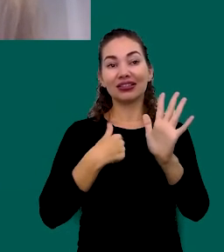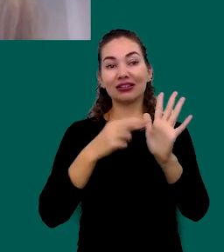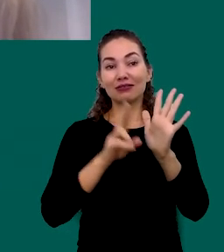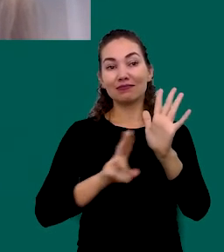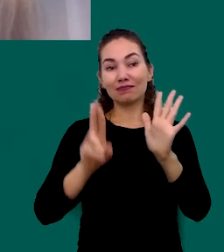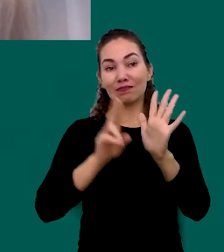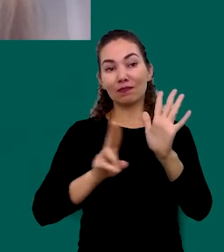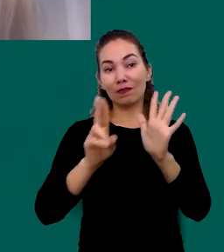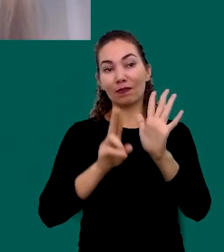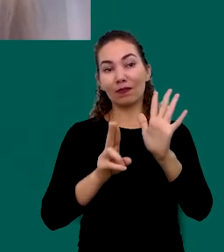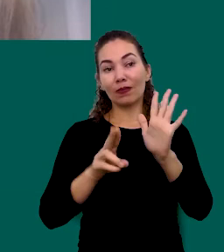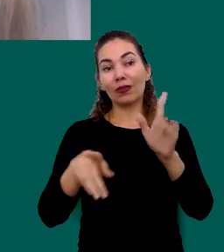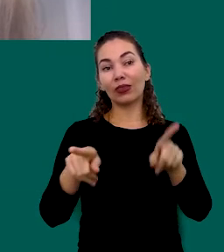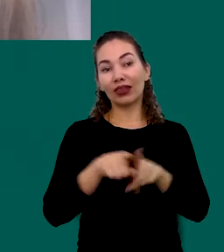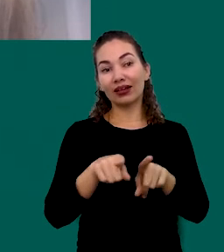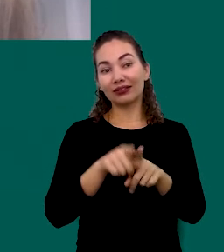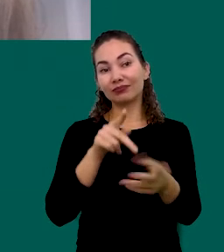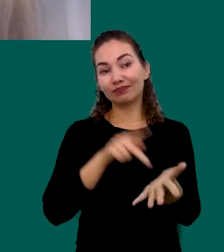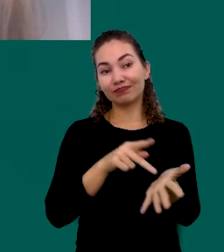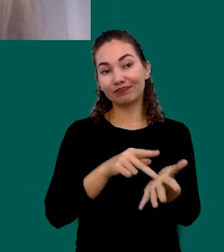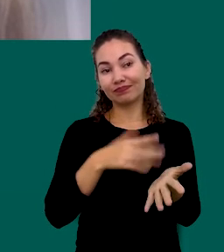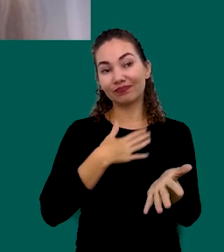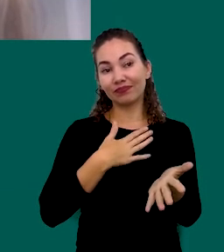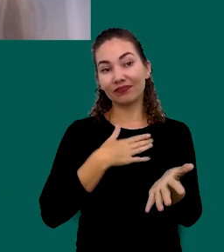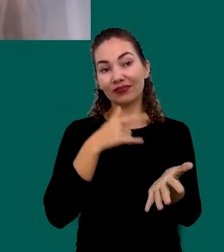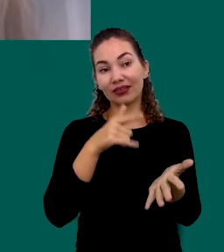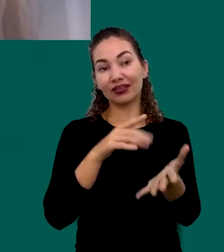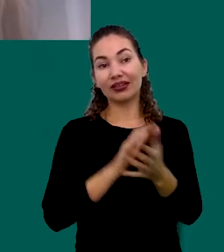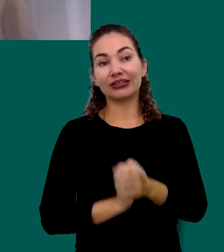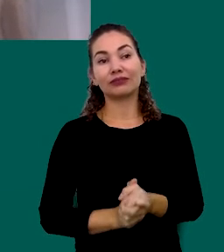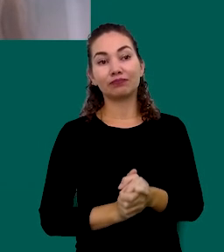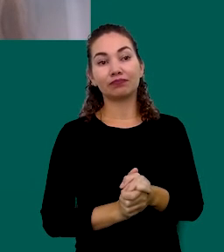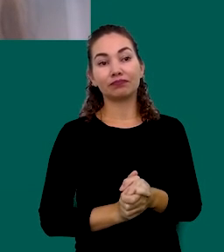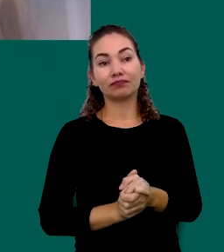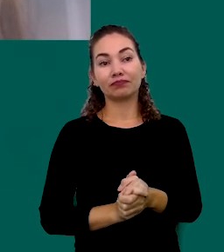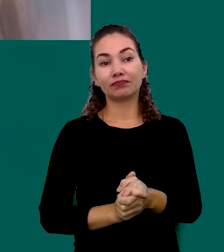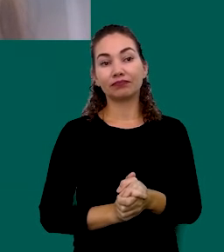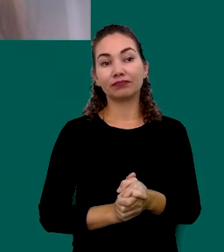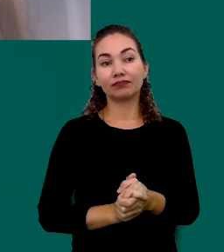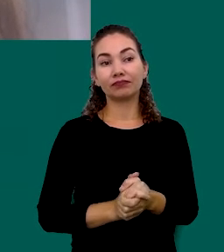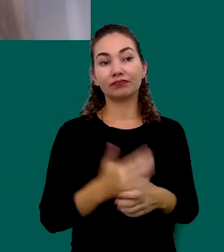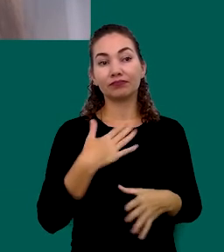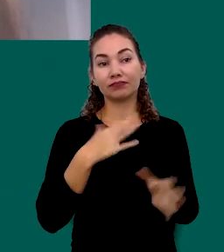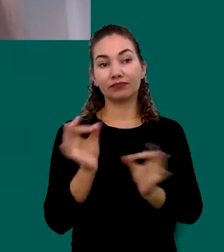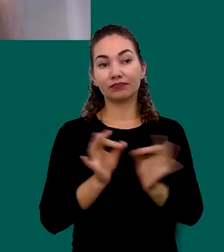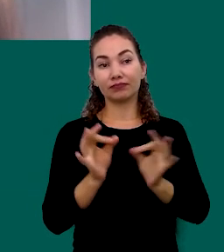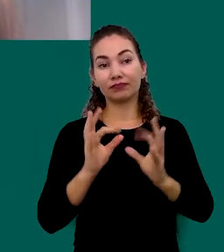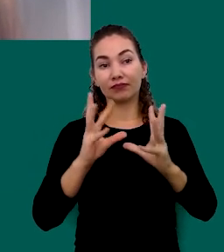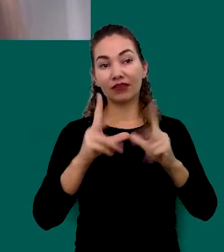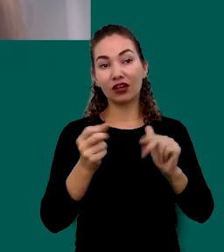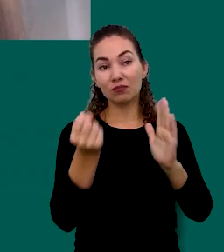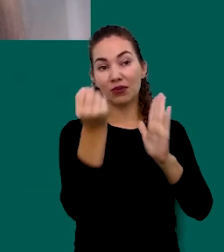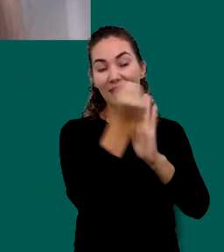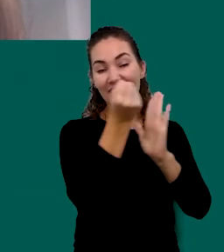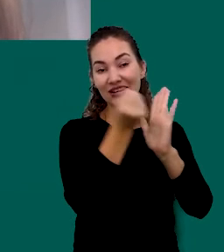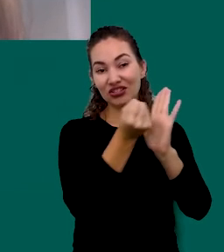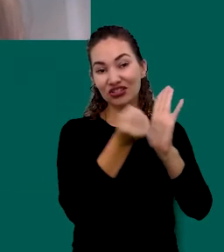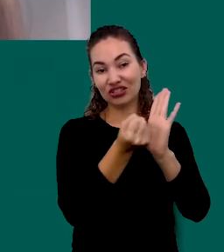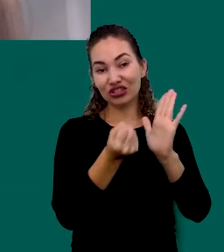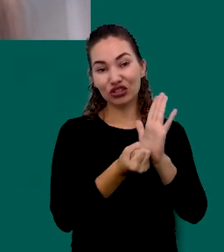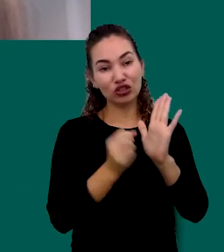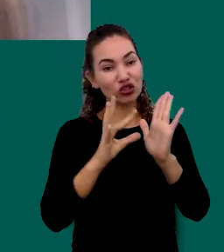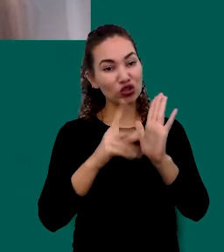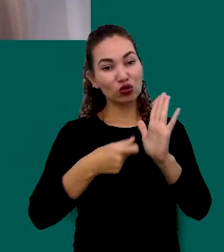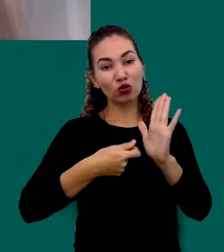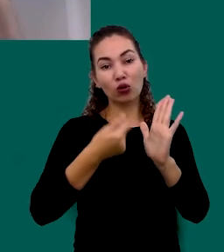Organizo Também De Fato Né Isso É Uma Verdade Eu Organizo Todos Os Meus Registros Todos Os